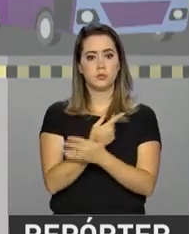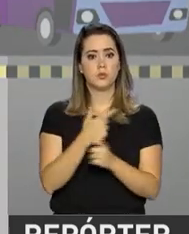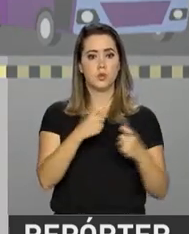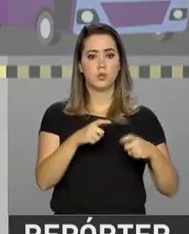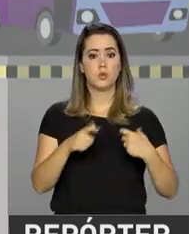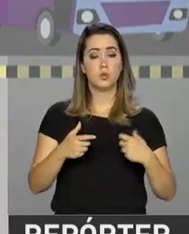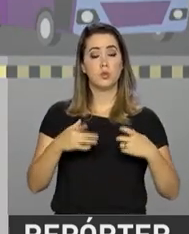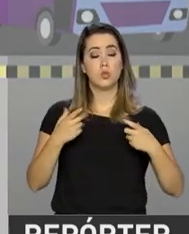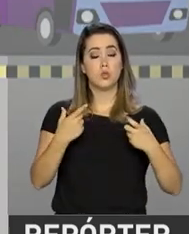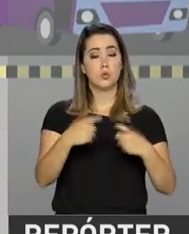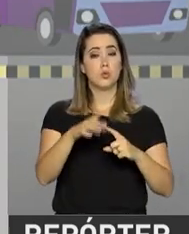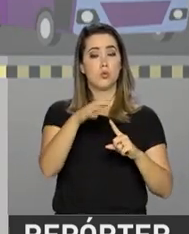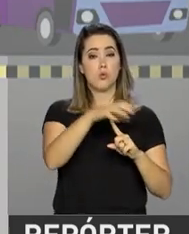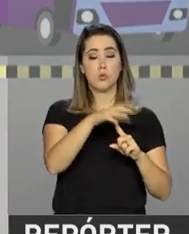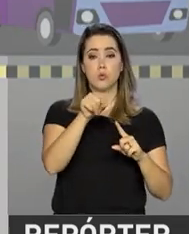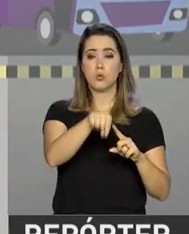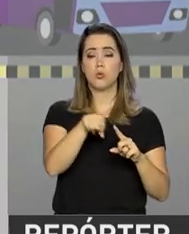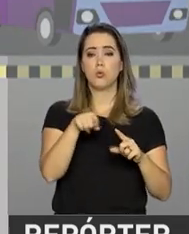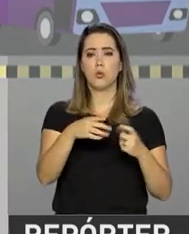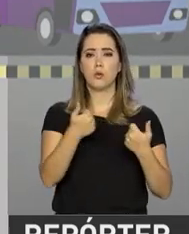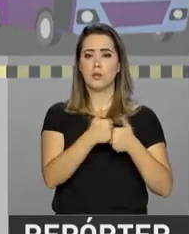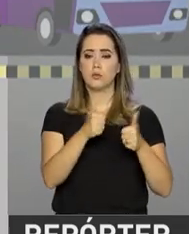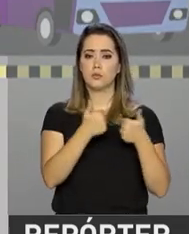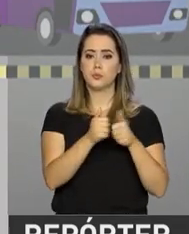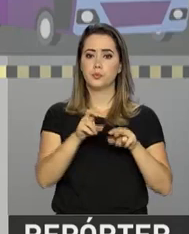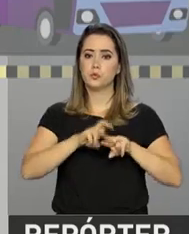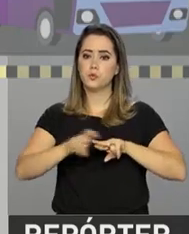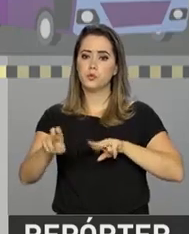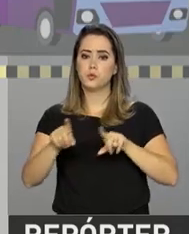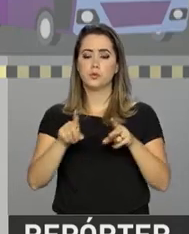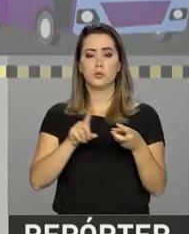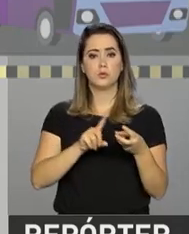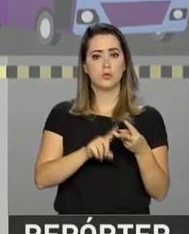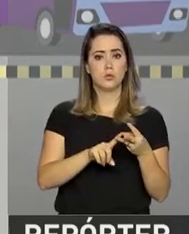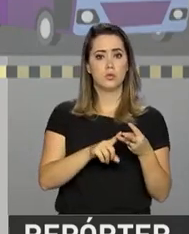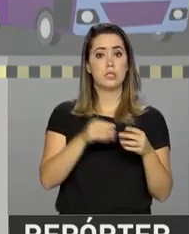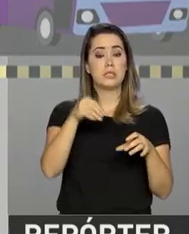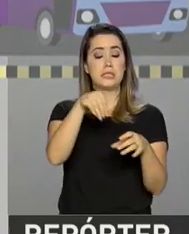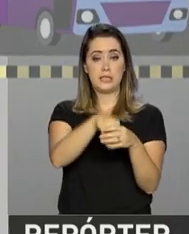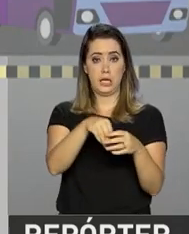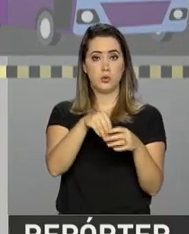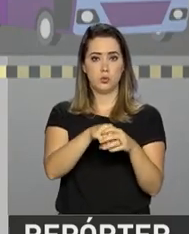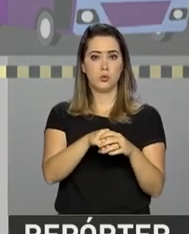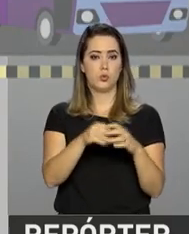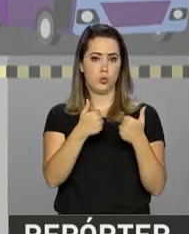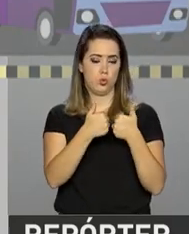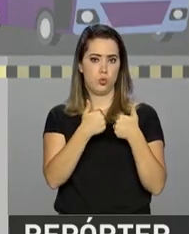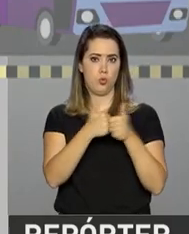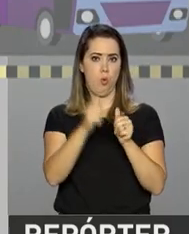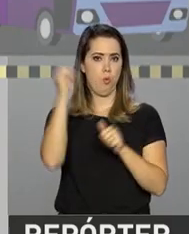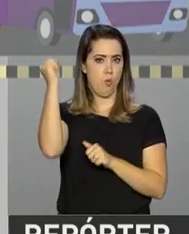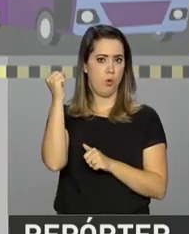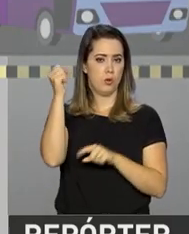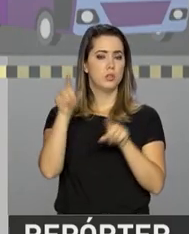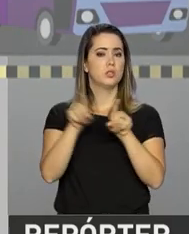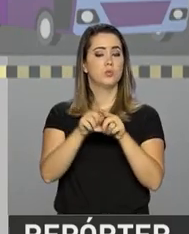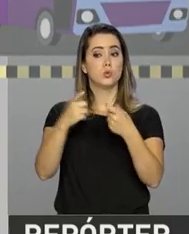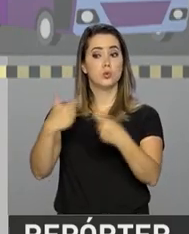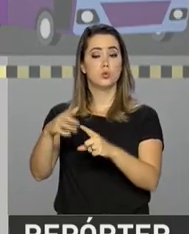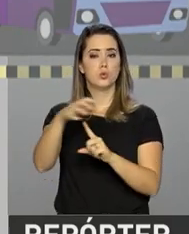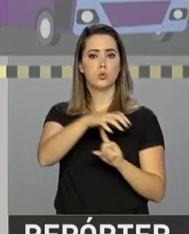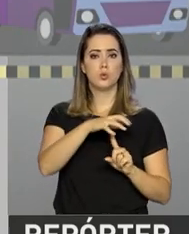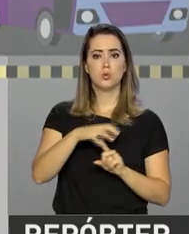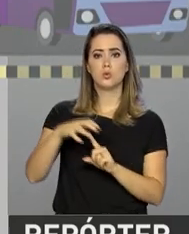terminais rodoviários, nas estações ferroviárias, no interior de ônibus e trens, nos pontos de parada e